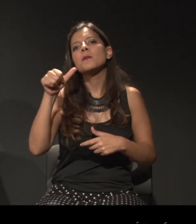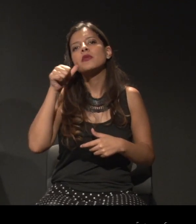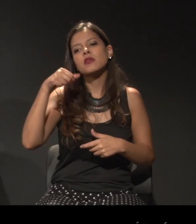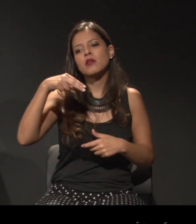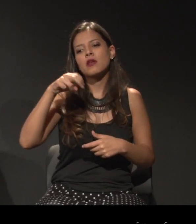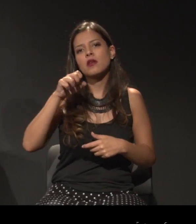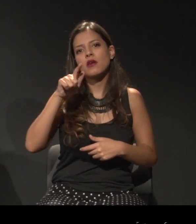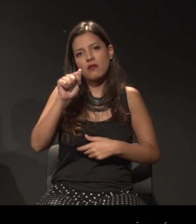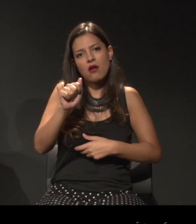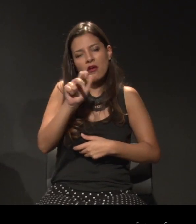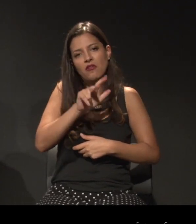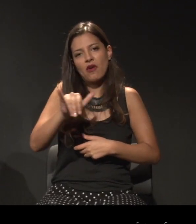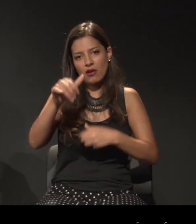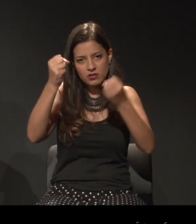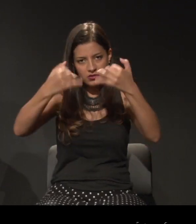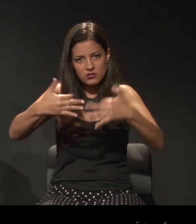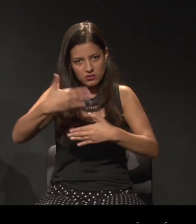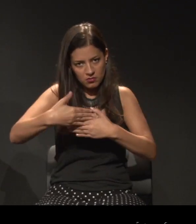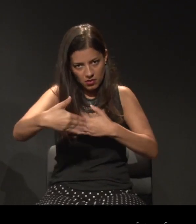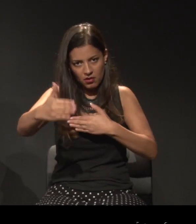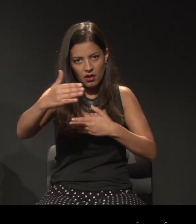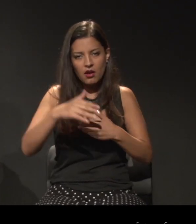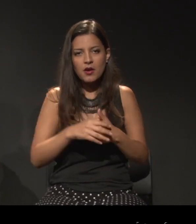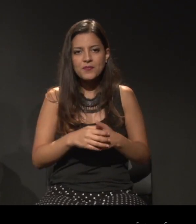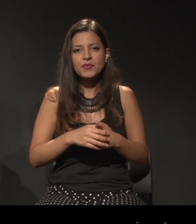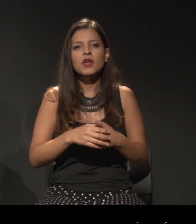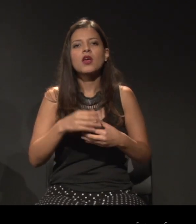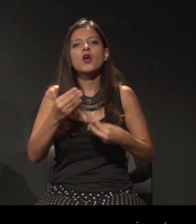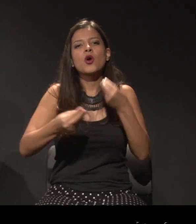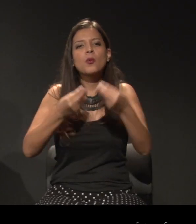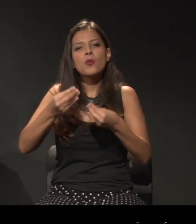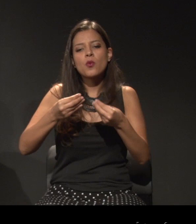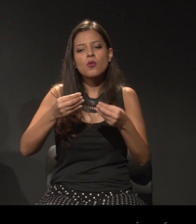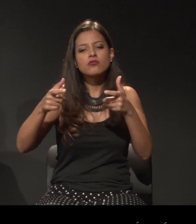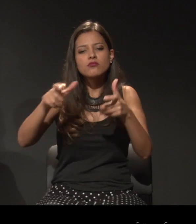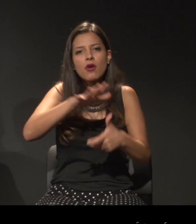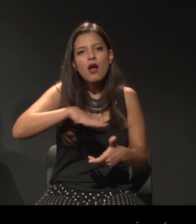falar um pouco sobre isso, esse animismo todo.